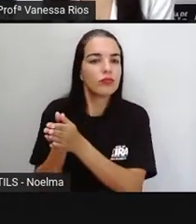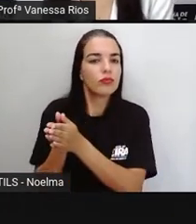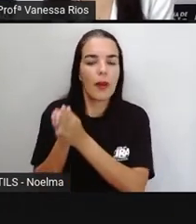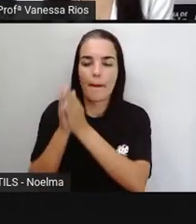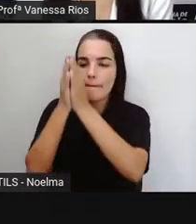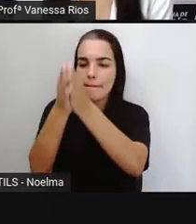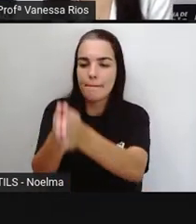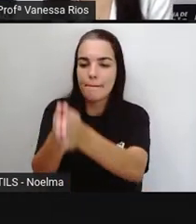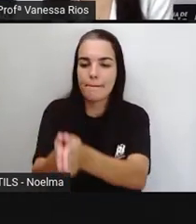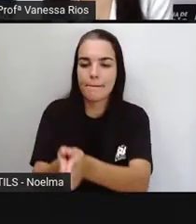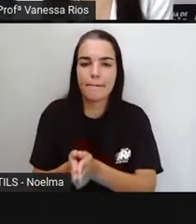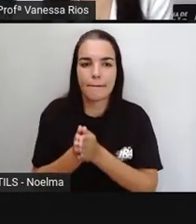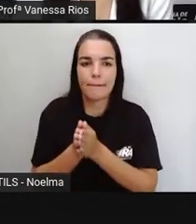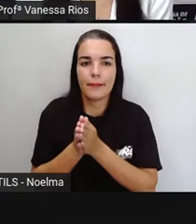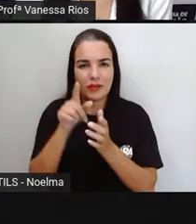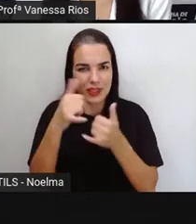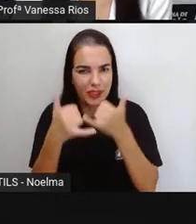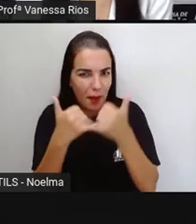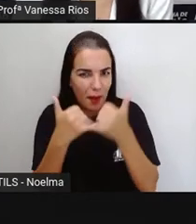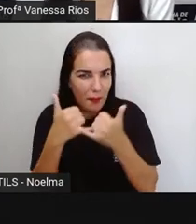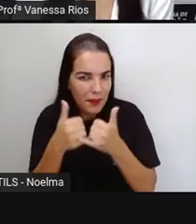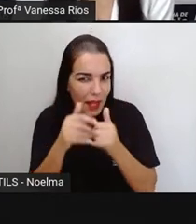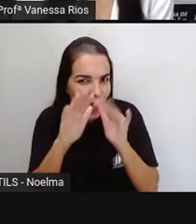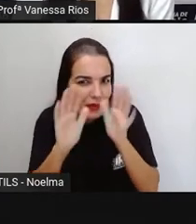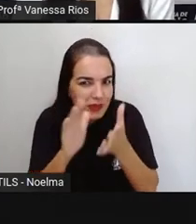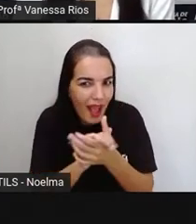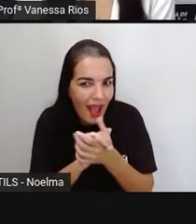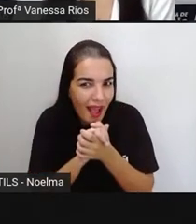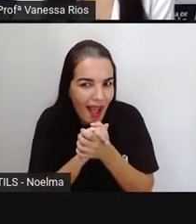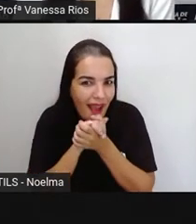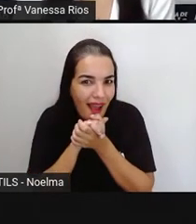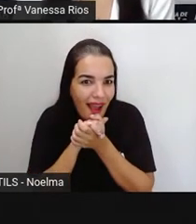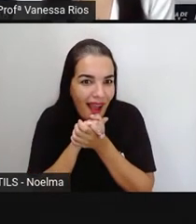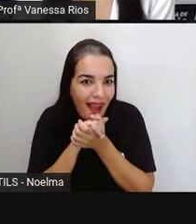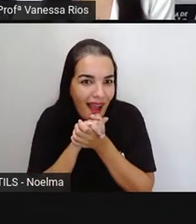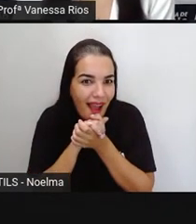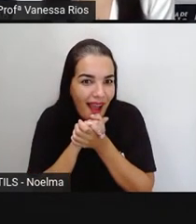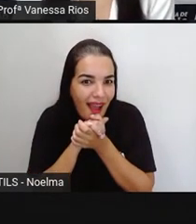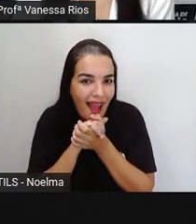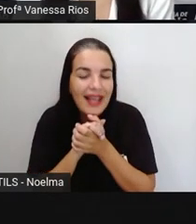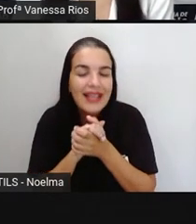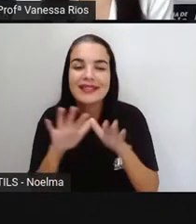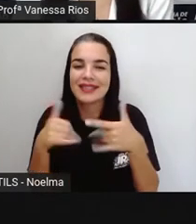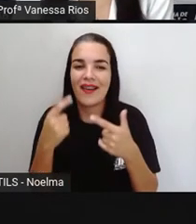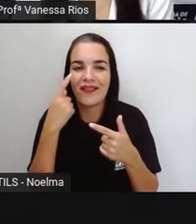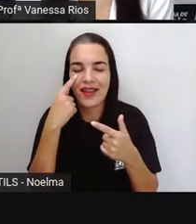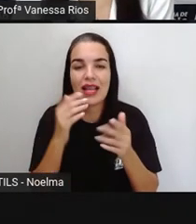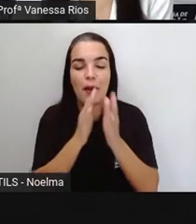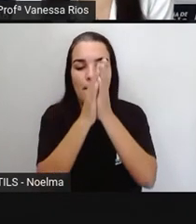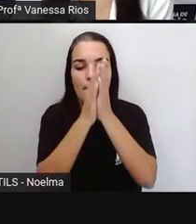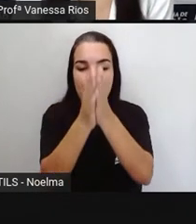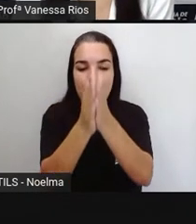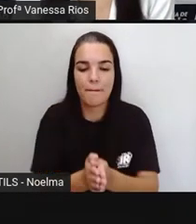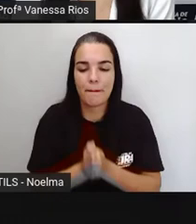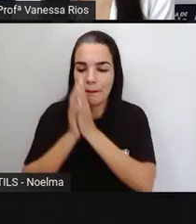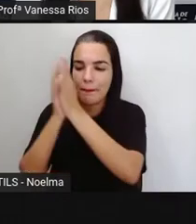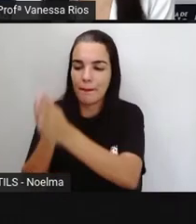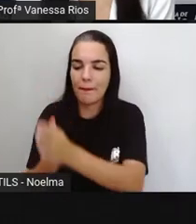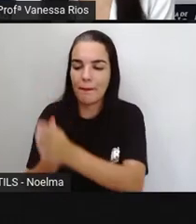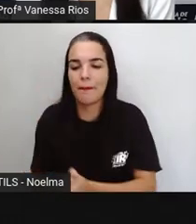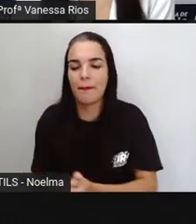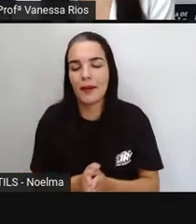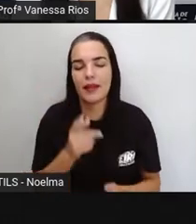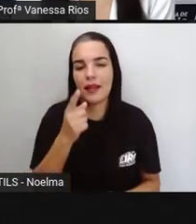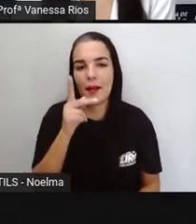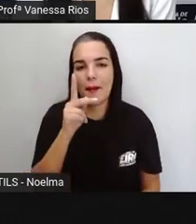junto, Já brincaram dessa brincadeira? Essa brincadeira se chama passa-anel. Um dos